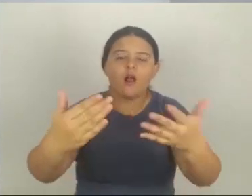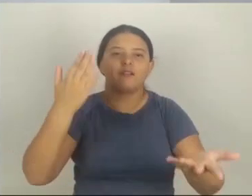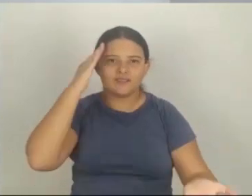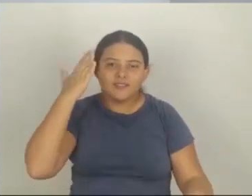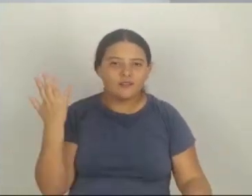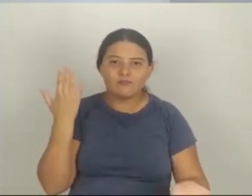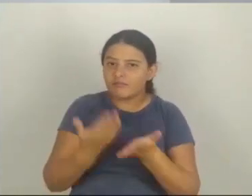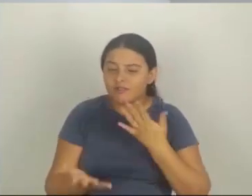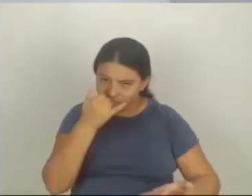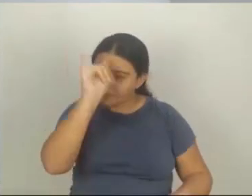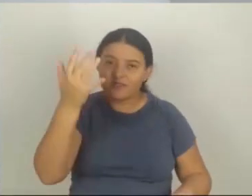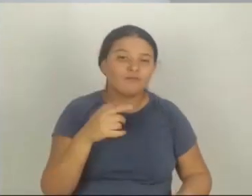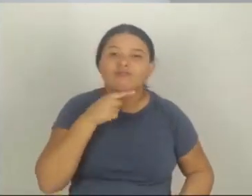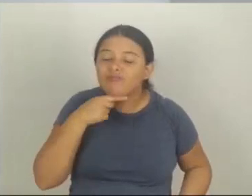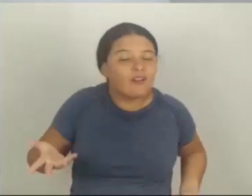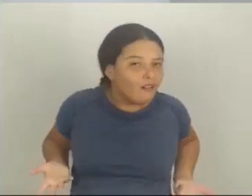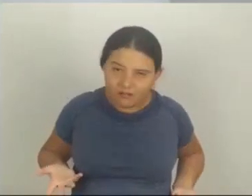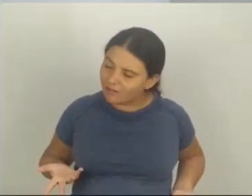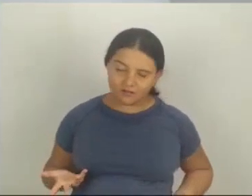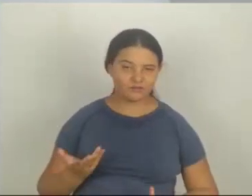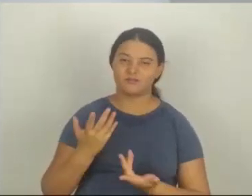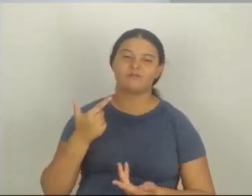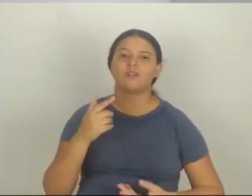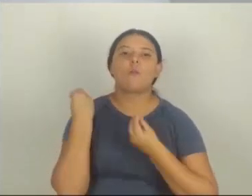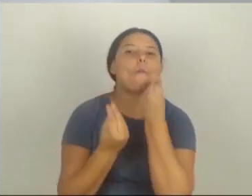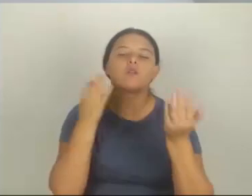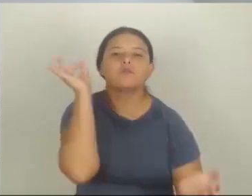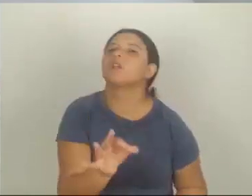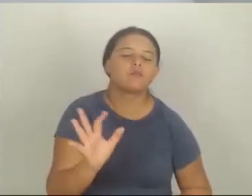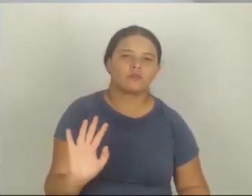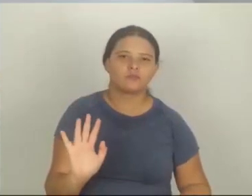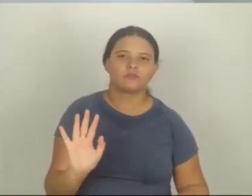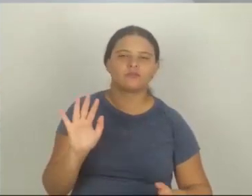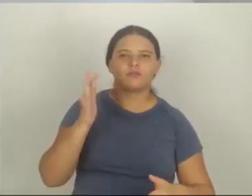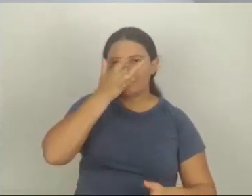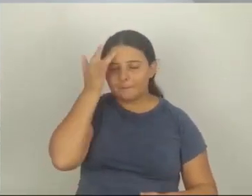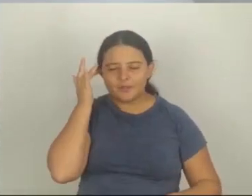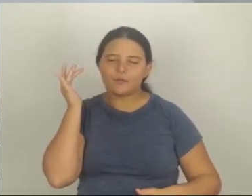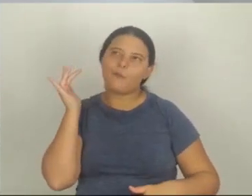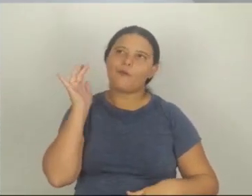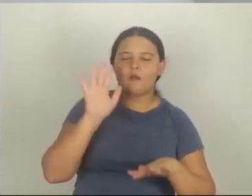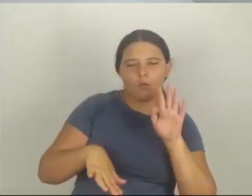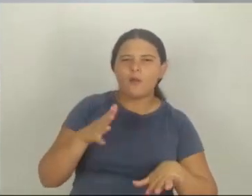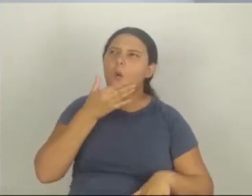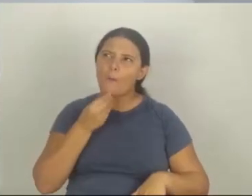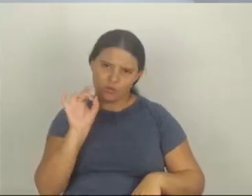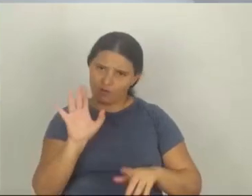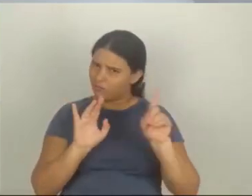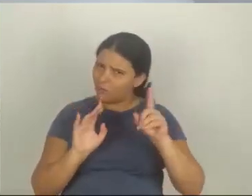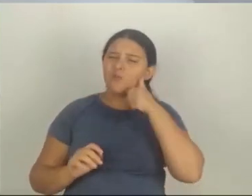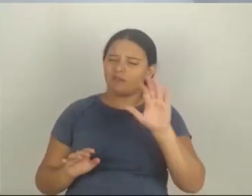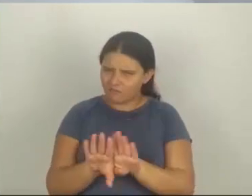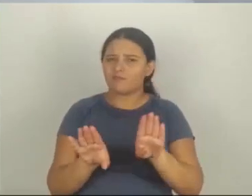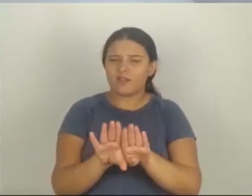evitar as perdas. Elas acontecem, né? Não existem garantias. Algumas pessoas, não só homens, costumam criar